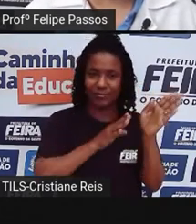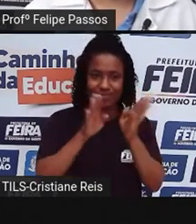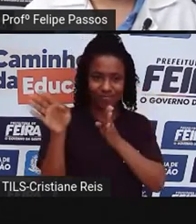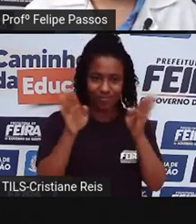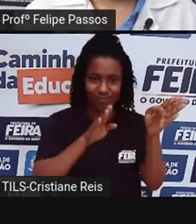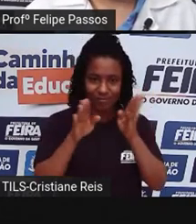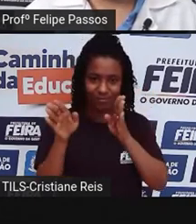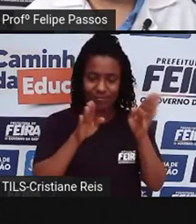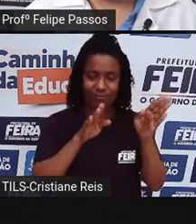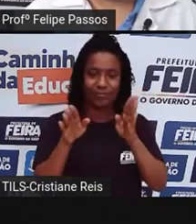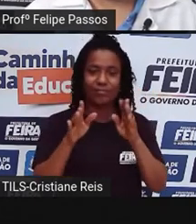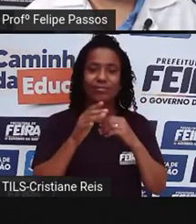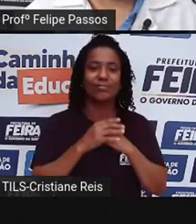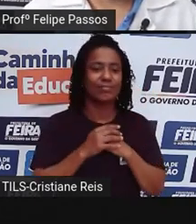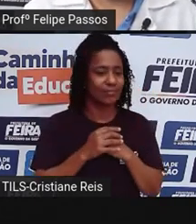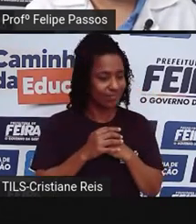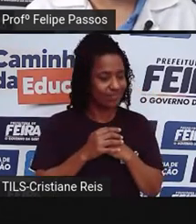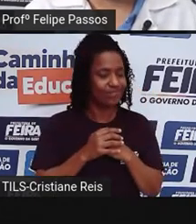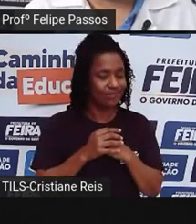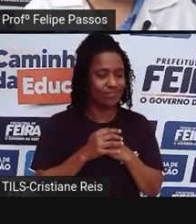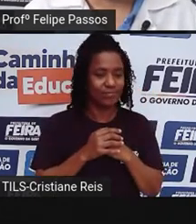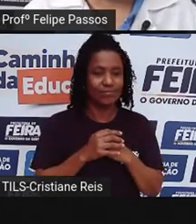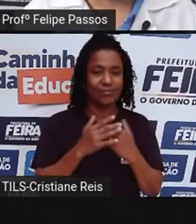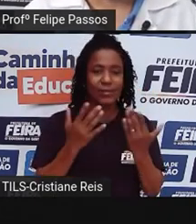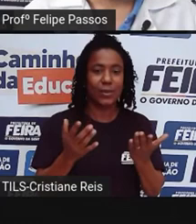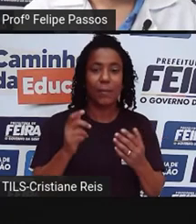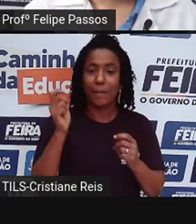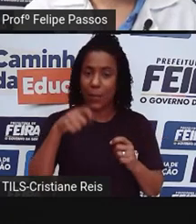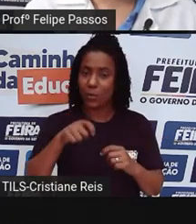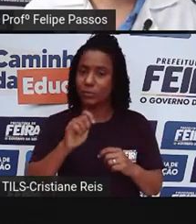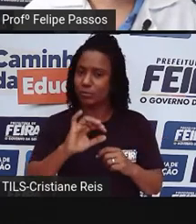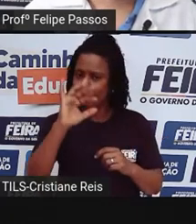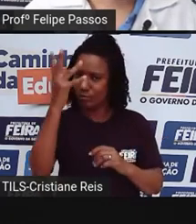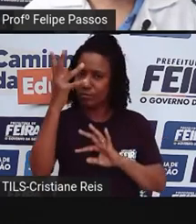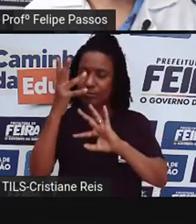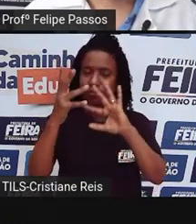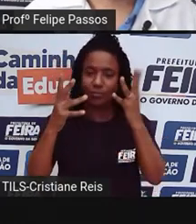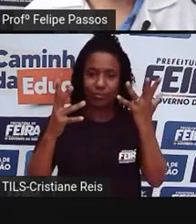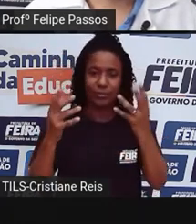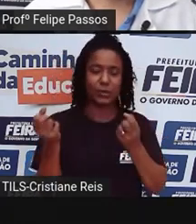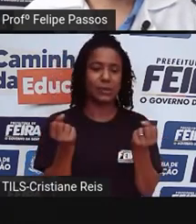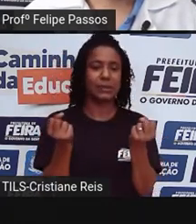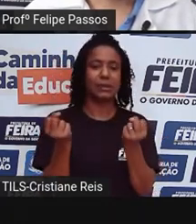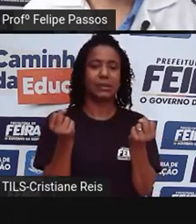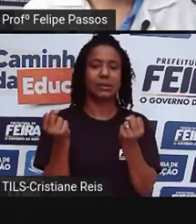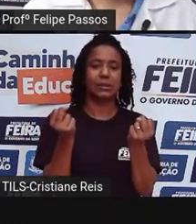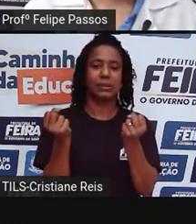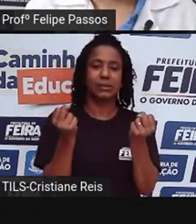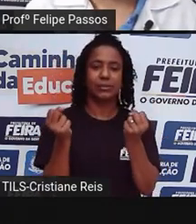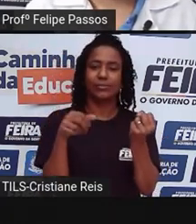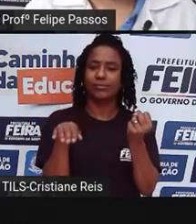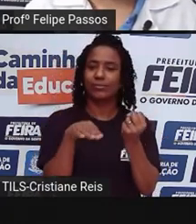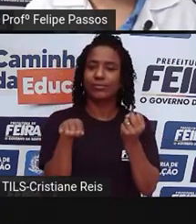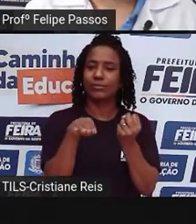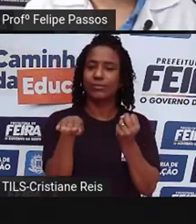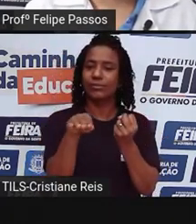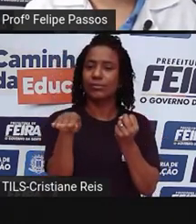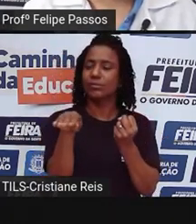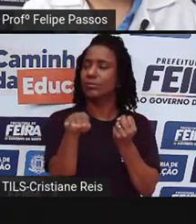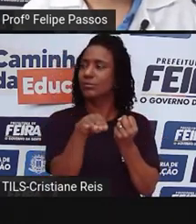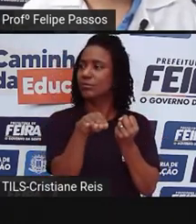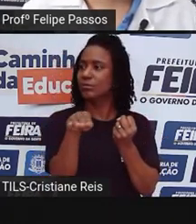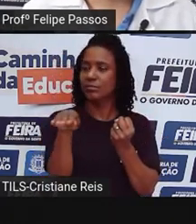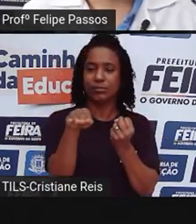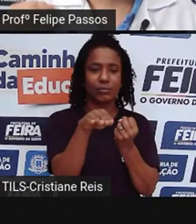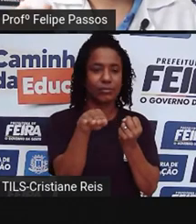trânsito, dificilmente, claro que acidente pode acontecer, mas dificilmente vai acontecer um acidente. Tem que lembrar também que às vezes a gente